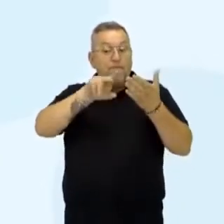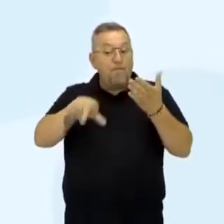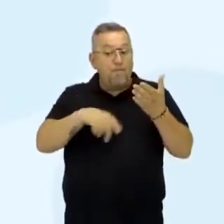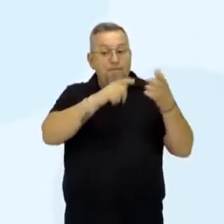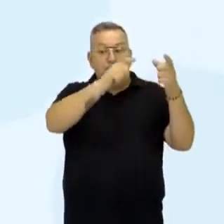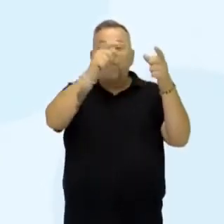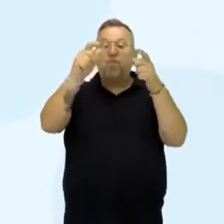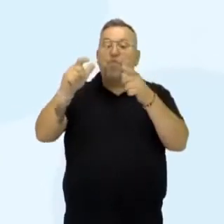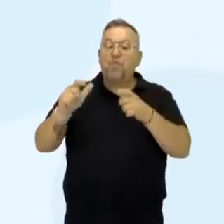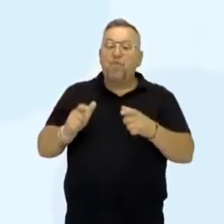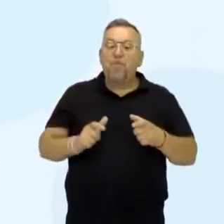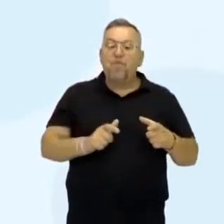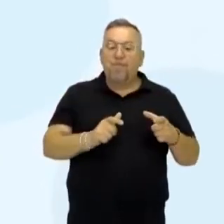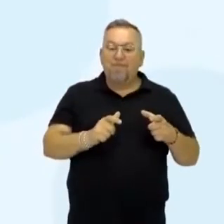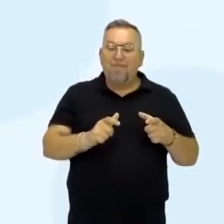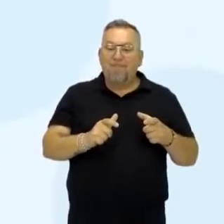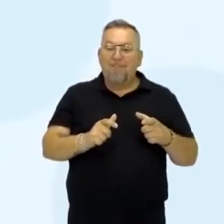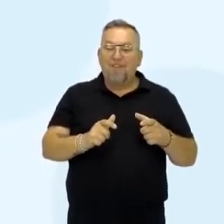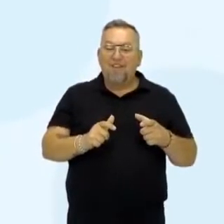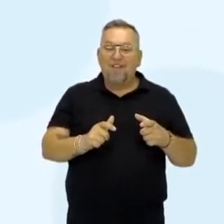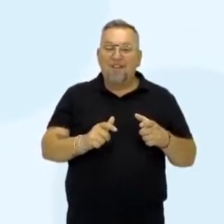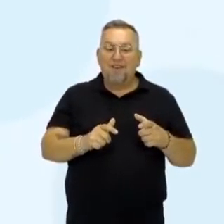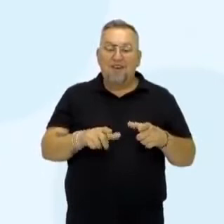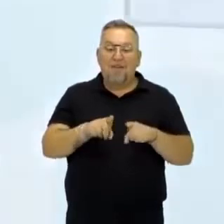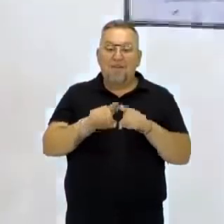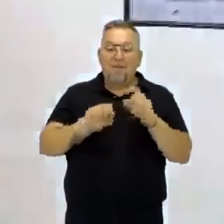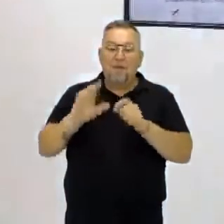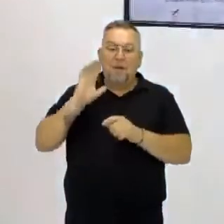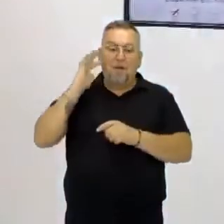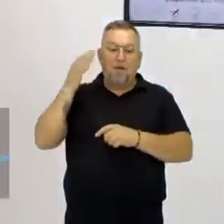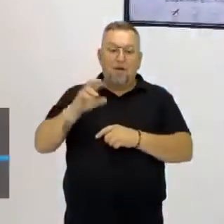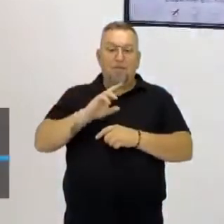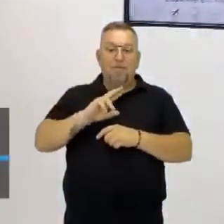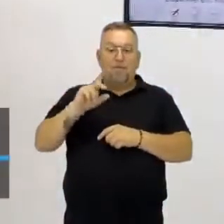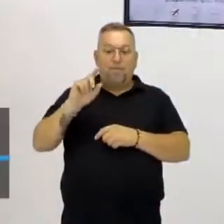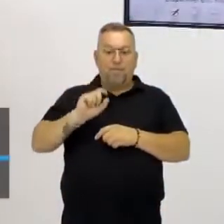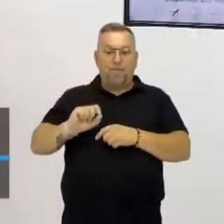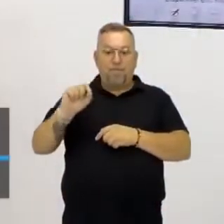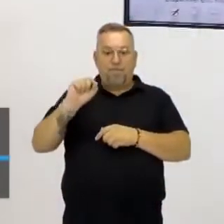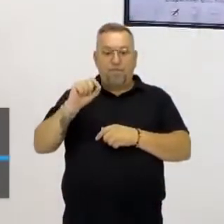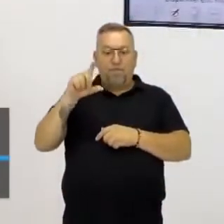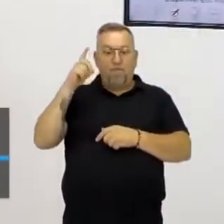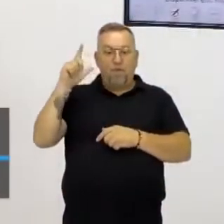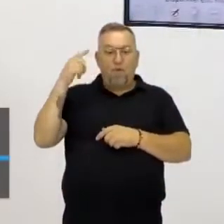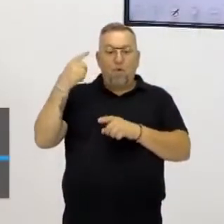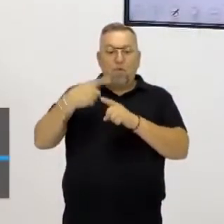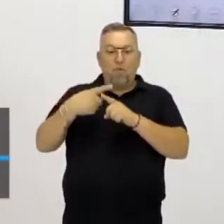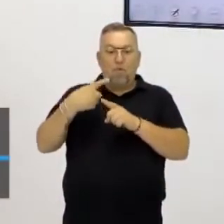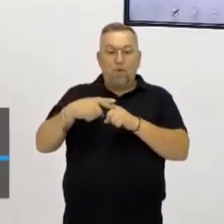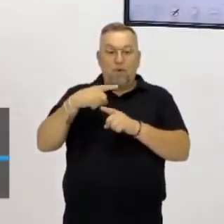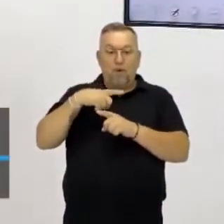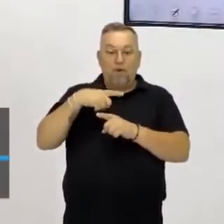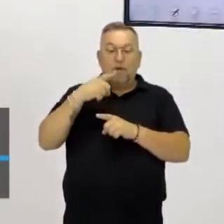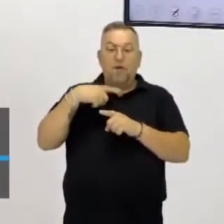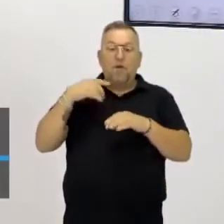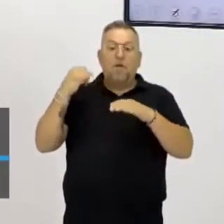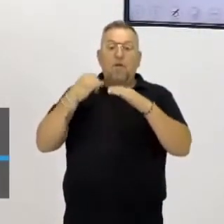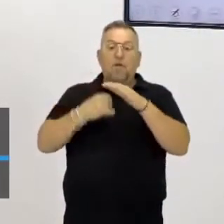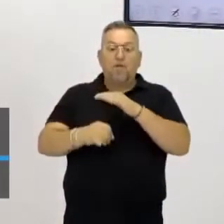bastante diferenciada nos lugares. E acontece de bastante diferenciada, logicamente, porque há os seus